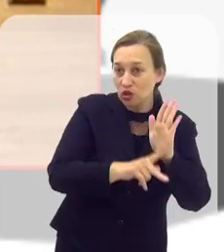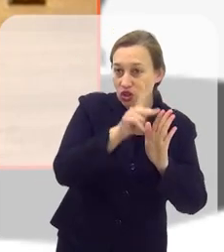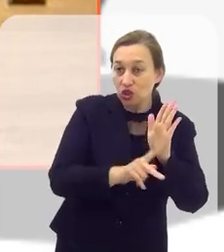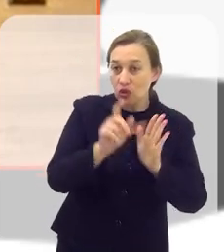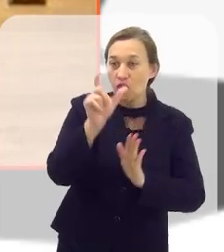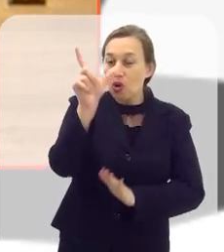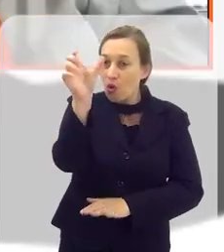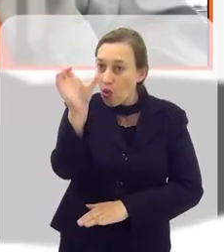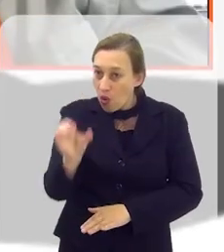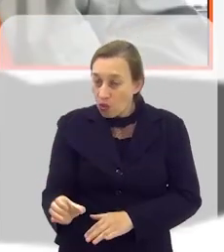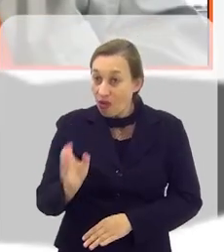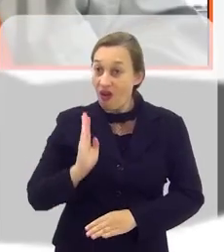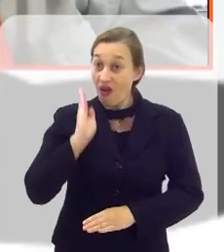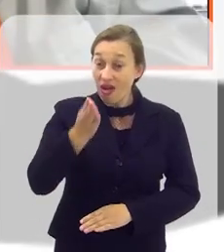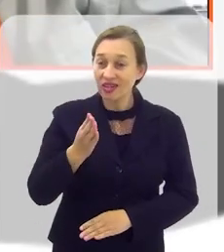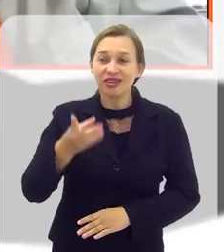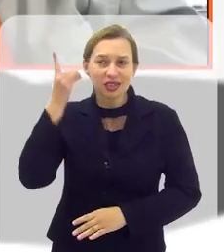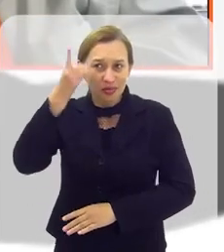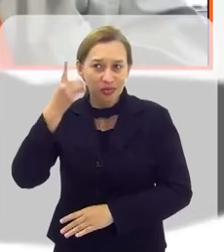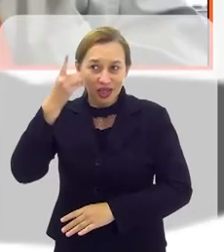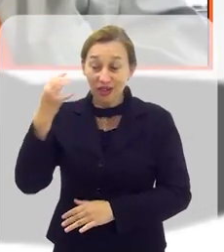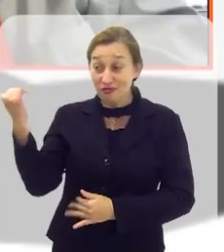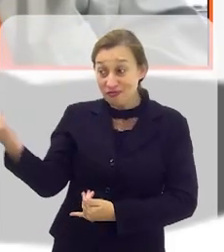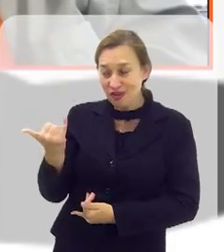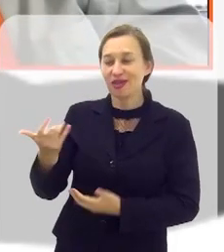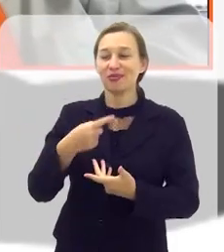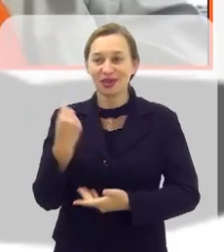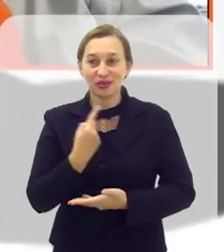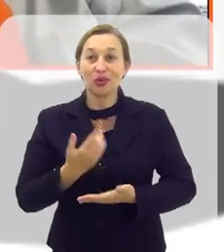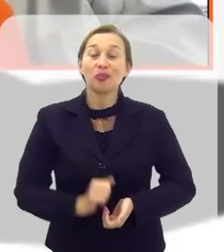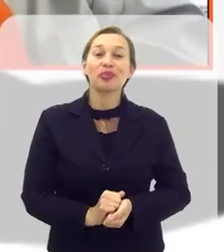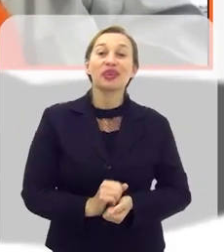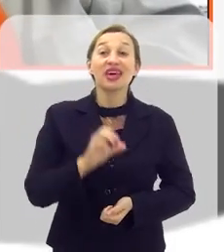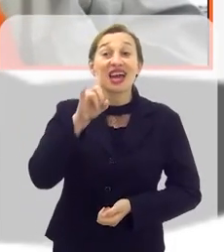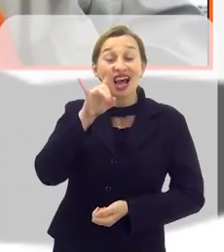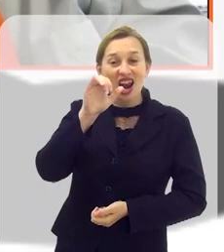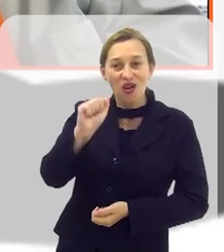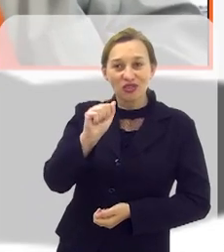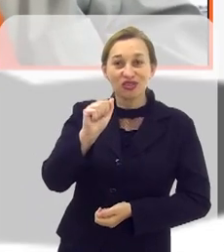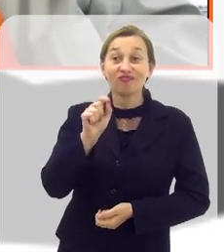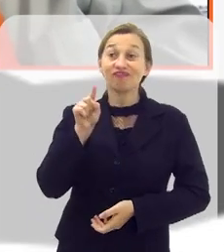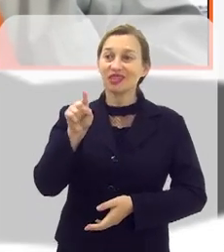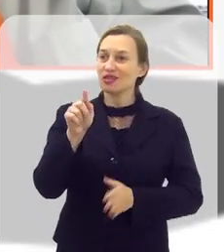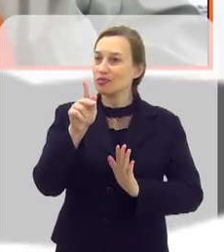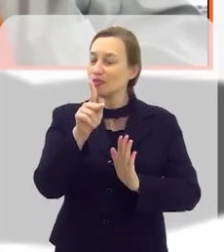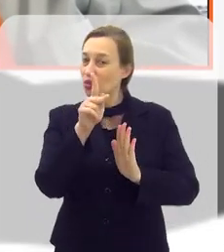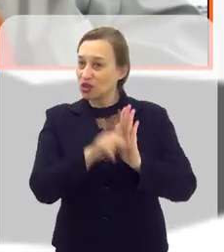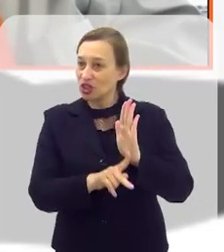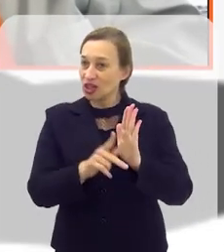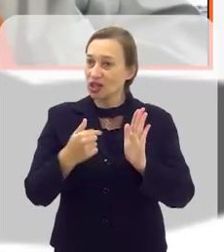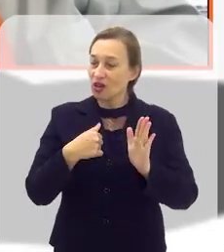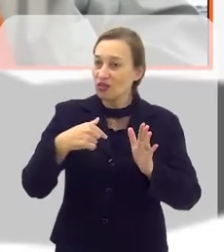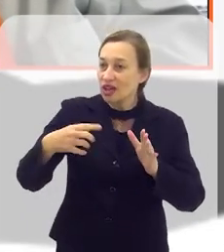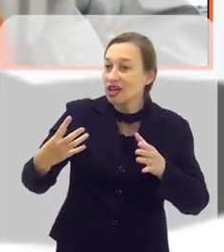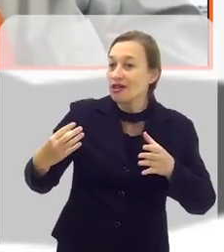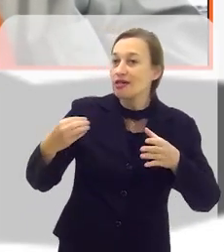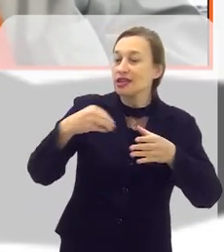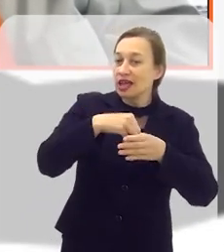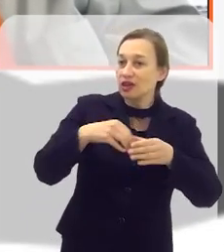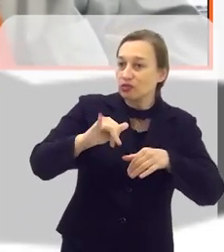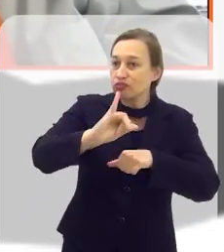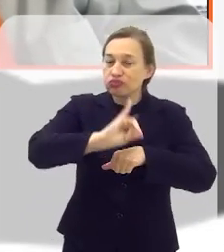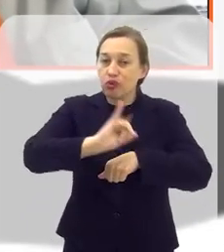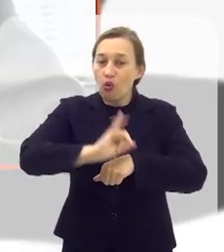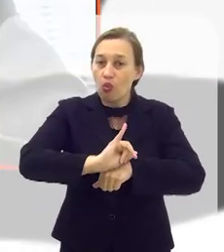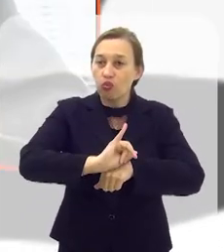Coluna Reta. Deputado, o microfone é todo seu, conta pra gente. Cláudio, esse projeto, como eu fiquei muito tempo